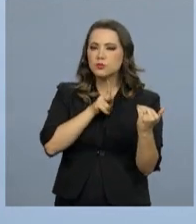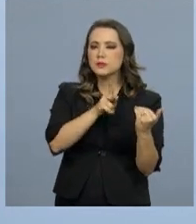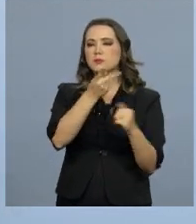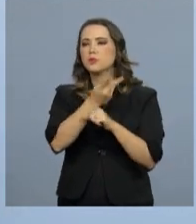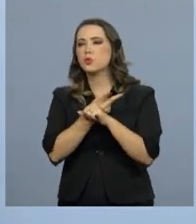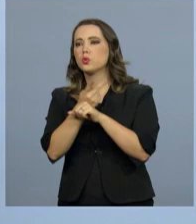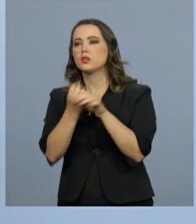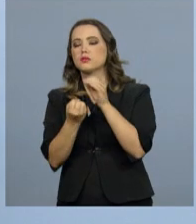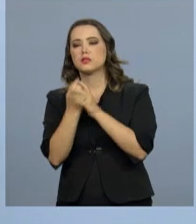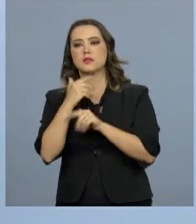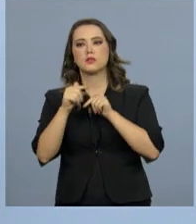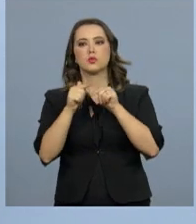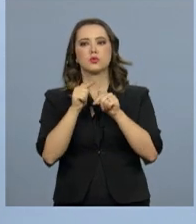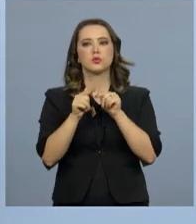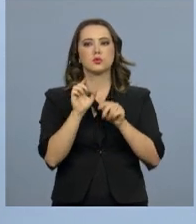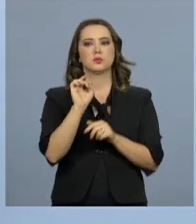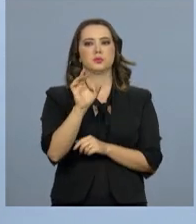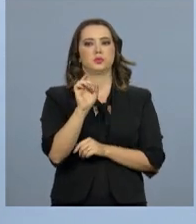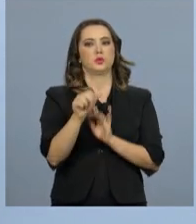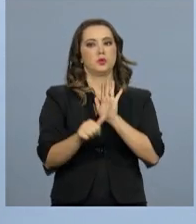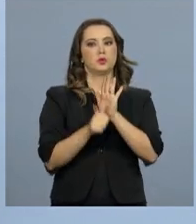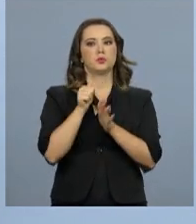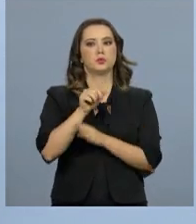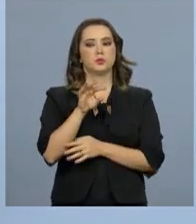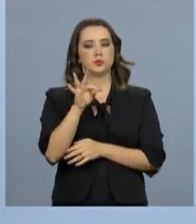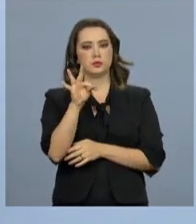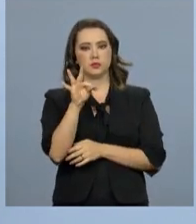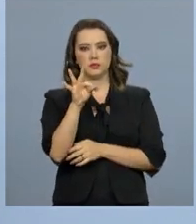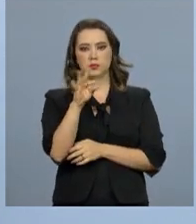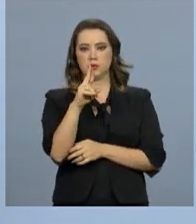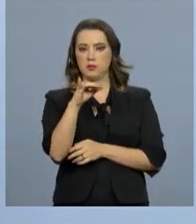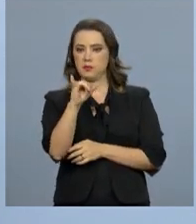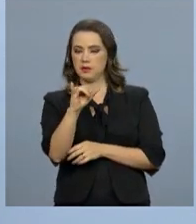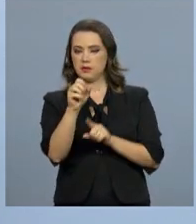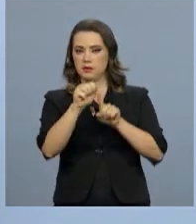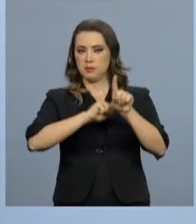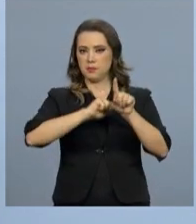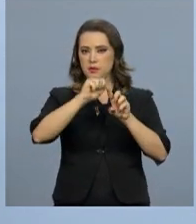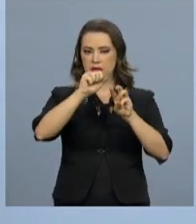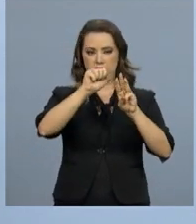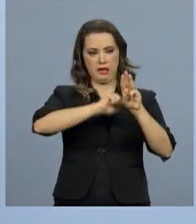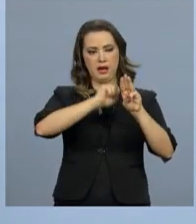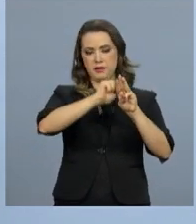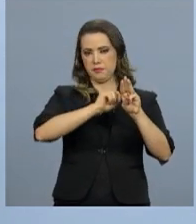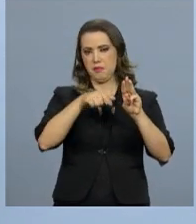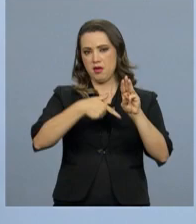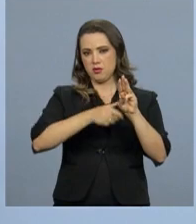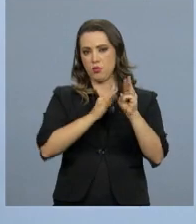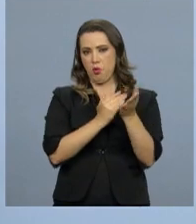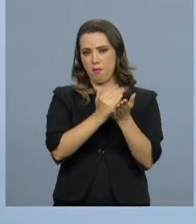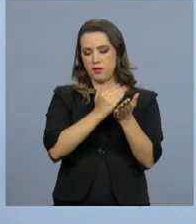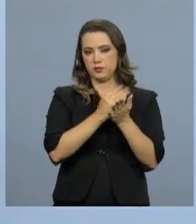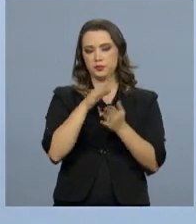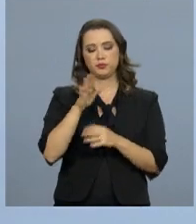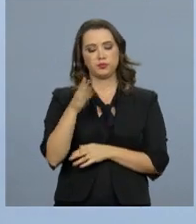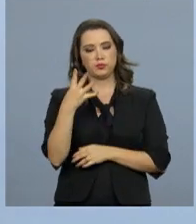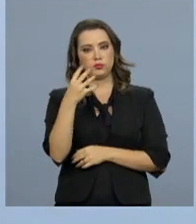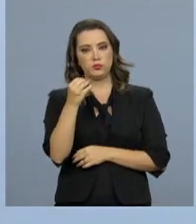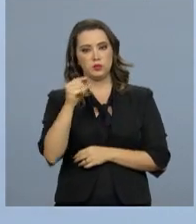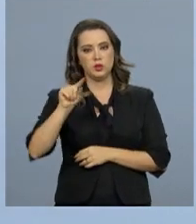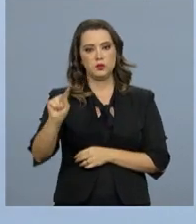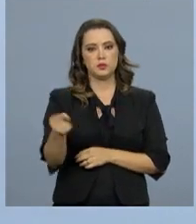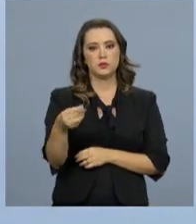no primeiro trimestre deste ano, eu acho que foram cerca de 400 mil novos